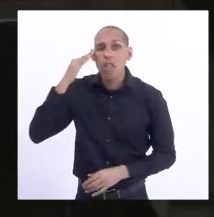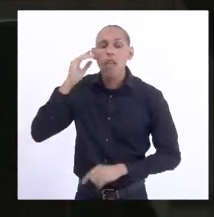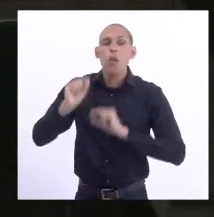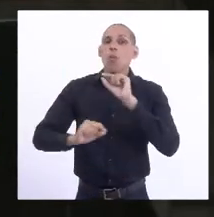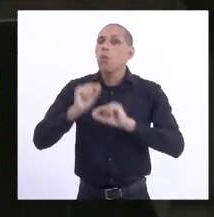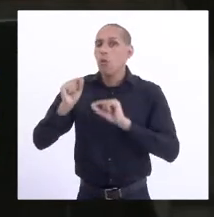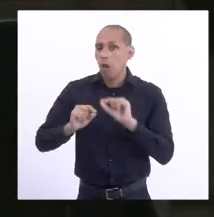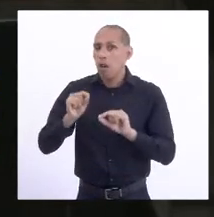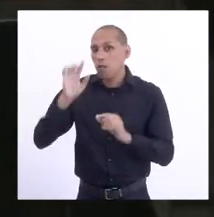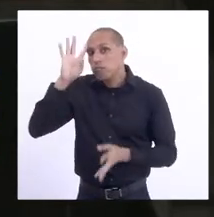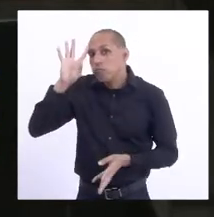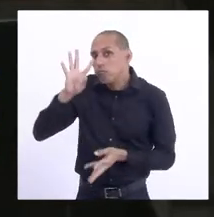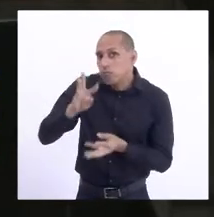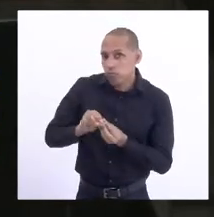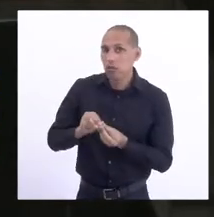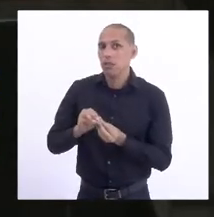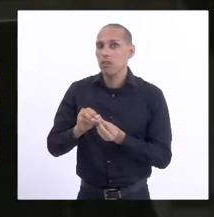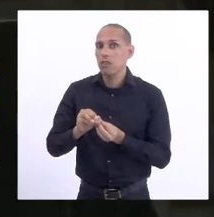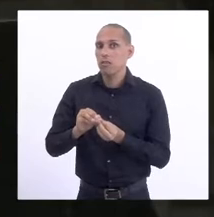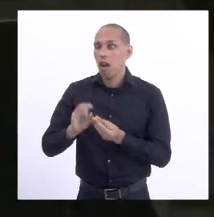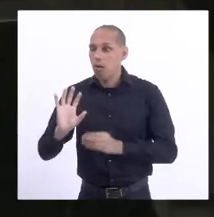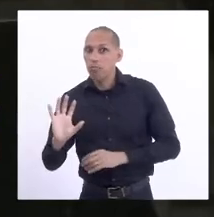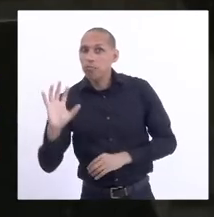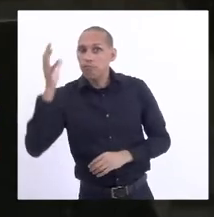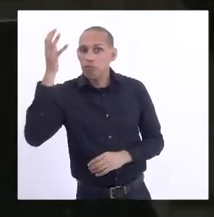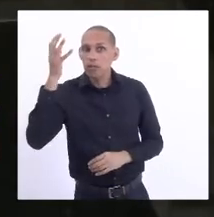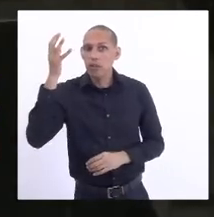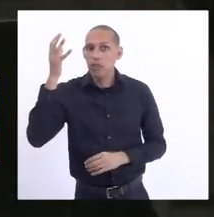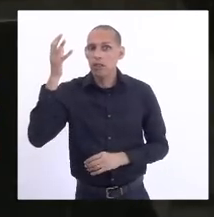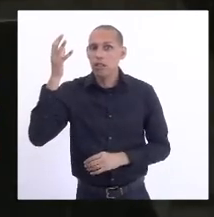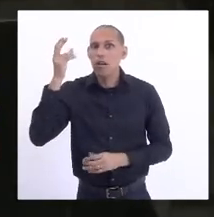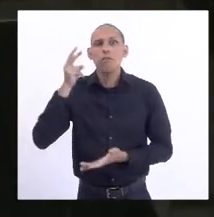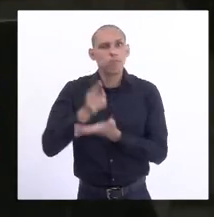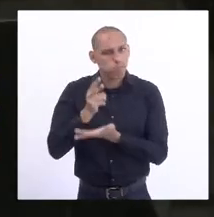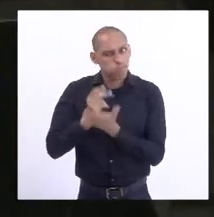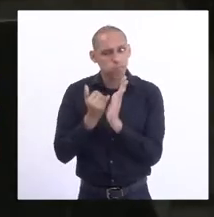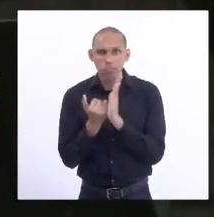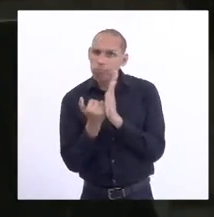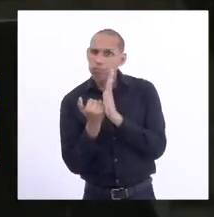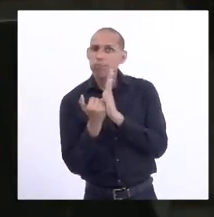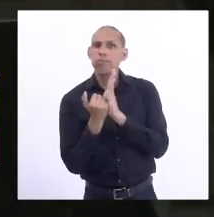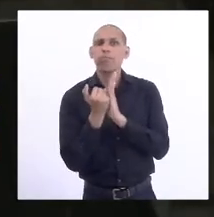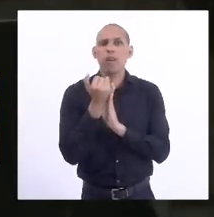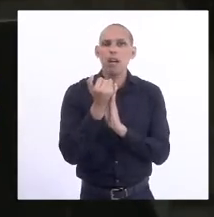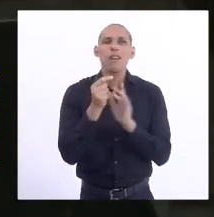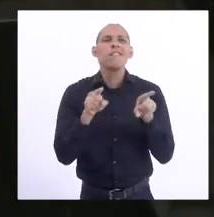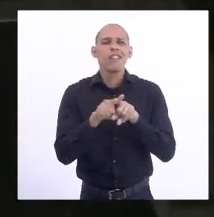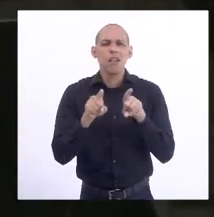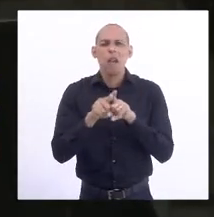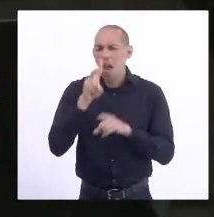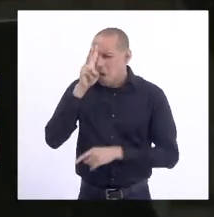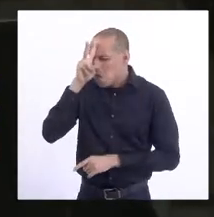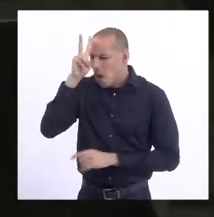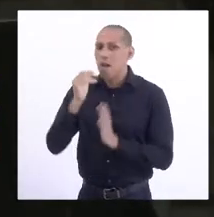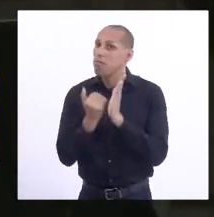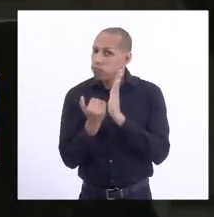de forma mais constante e mais dura.